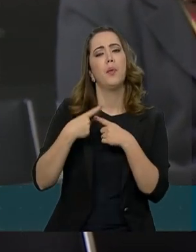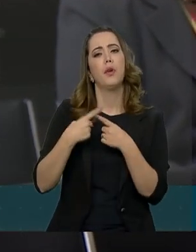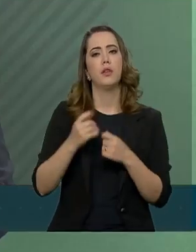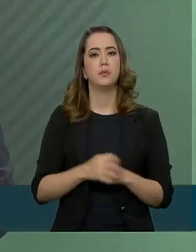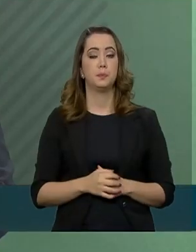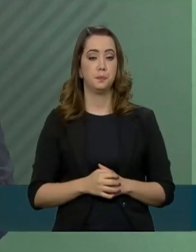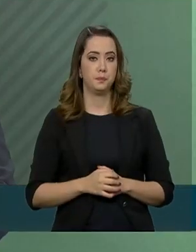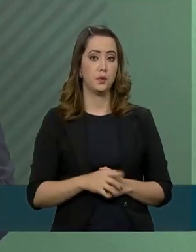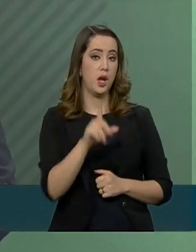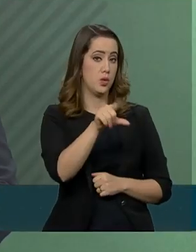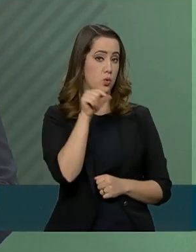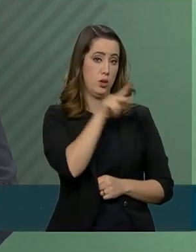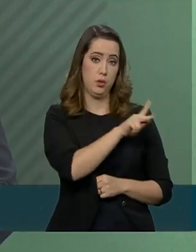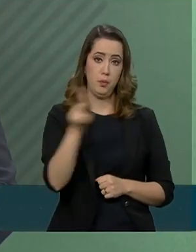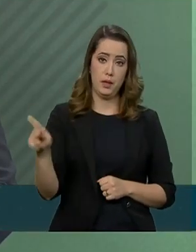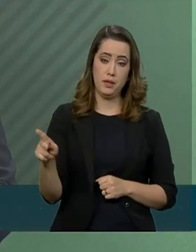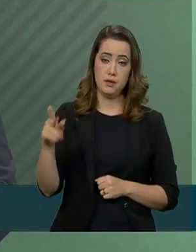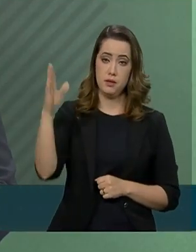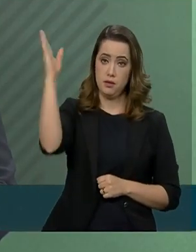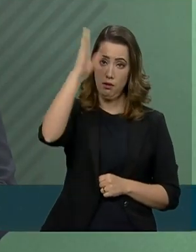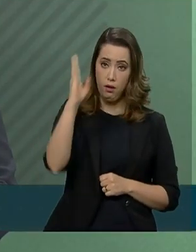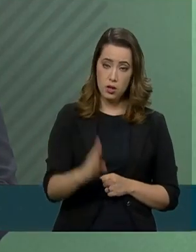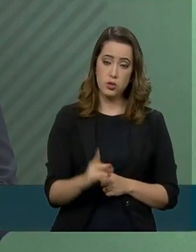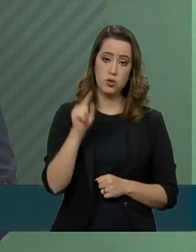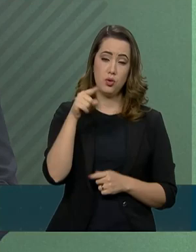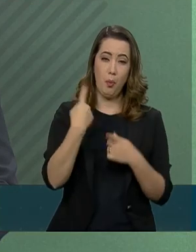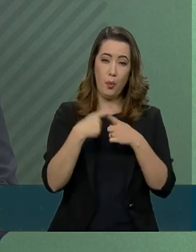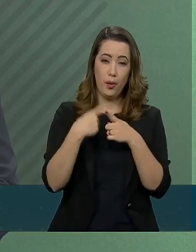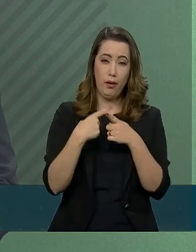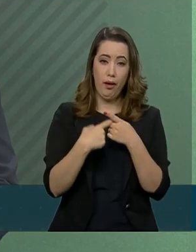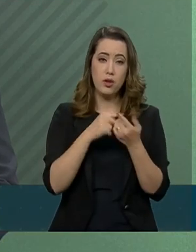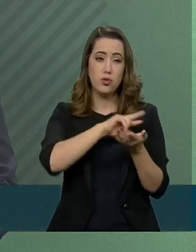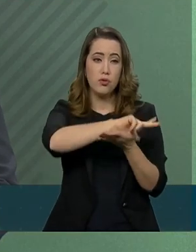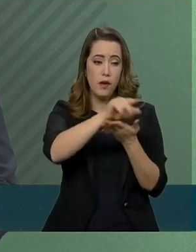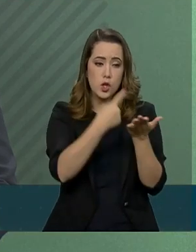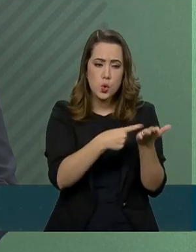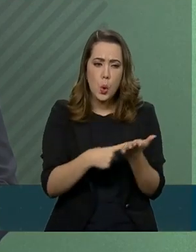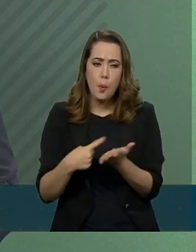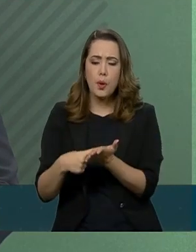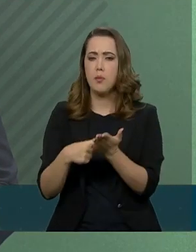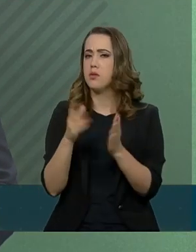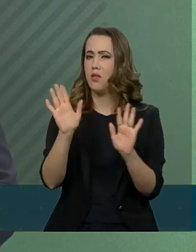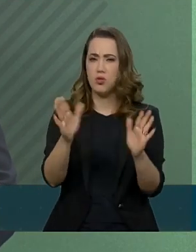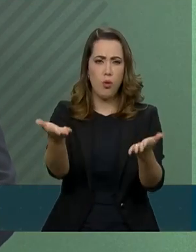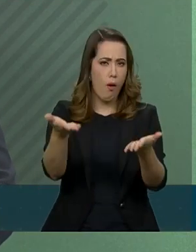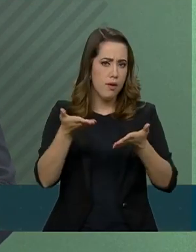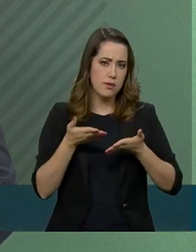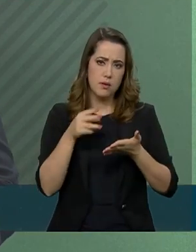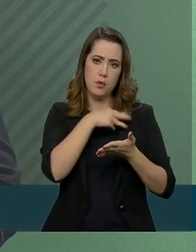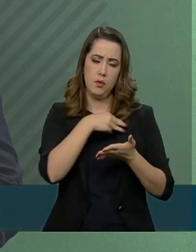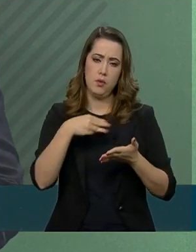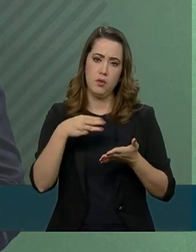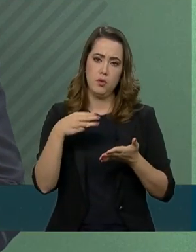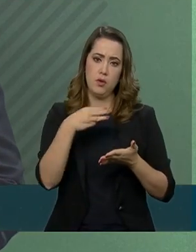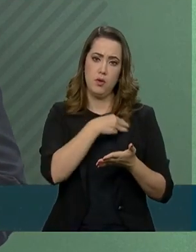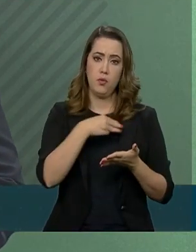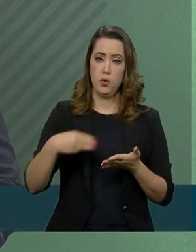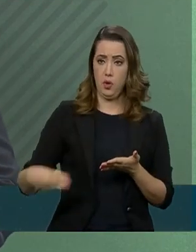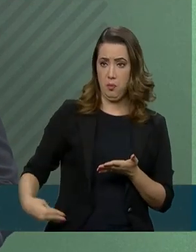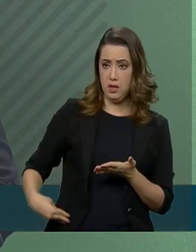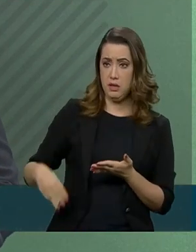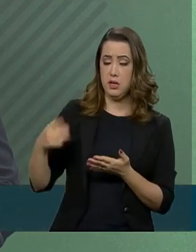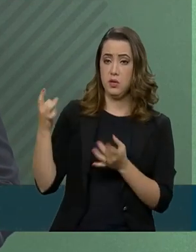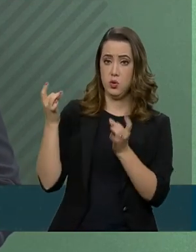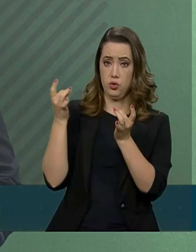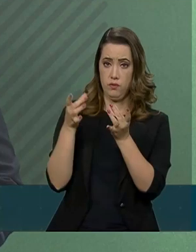Decidando o senhor presidente da República, em função do aperto de agenda, foi de não receber o ministro das relações, perdão, o ministro de negócios